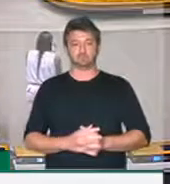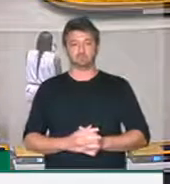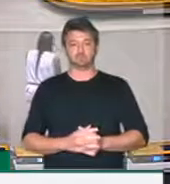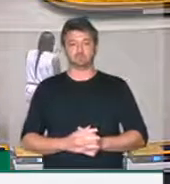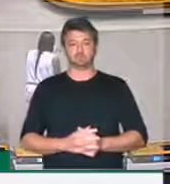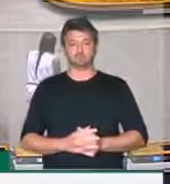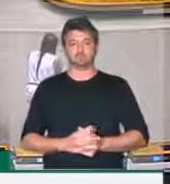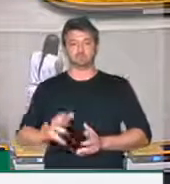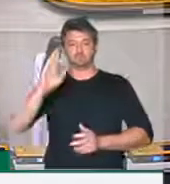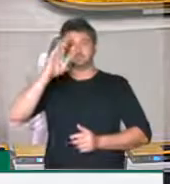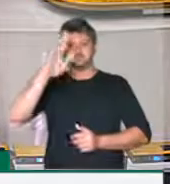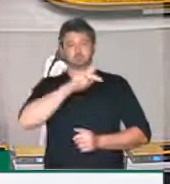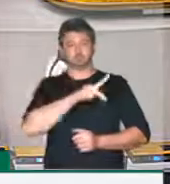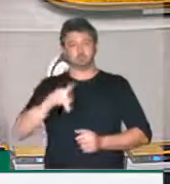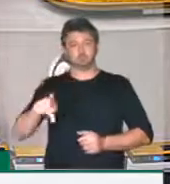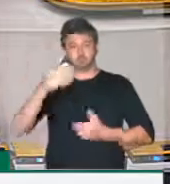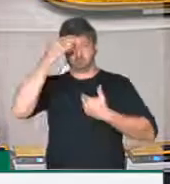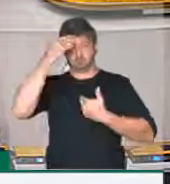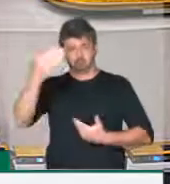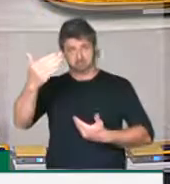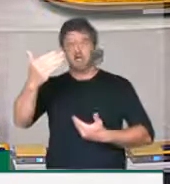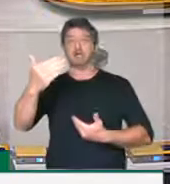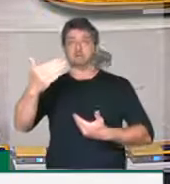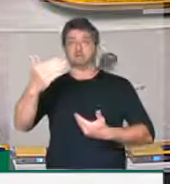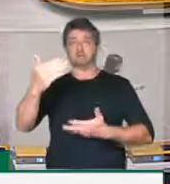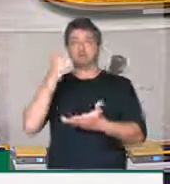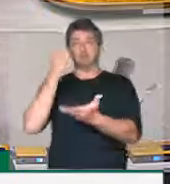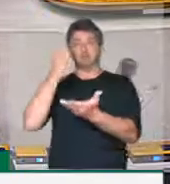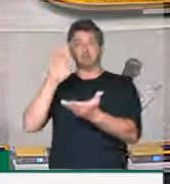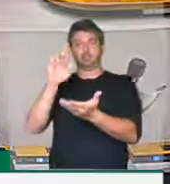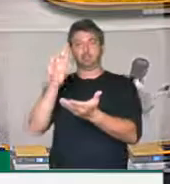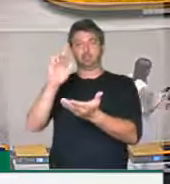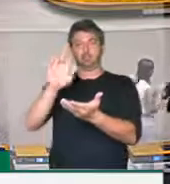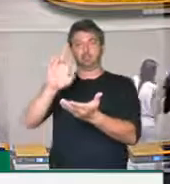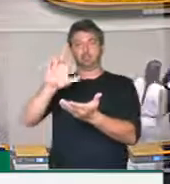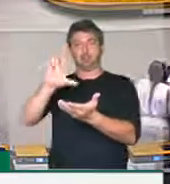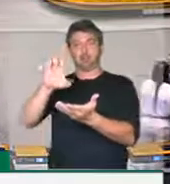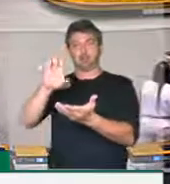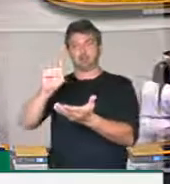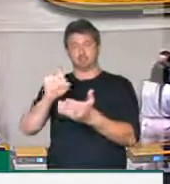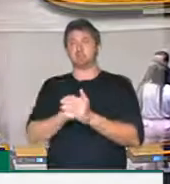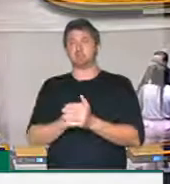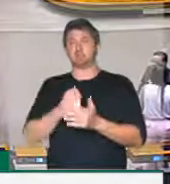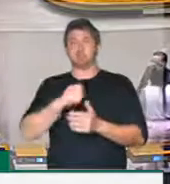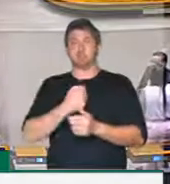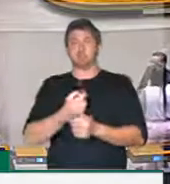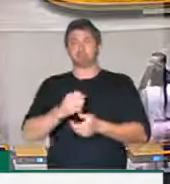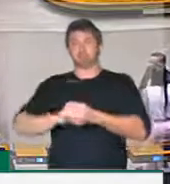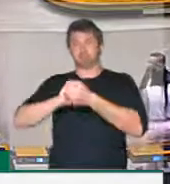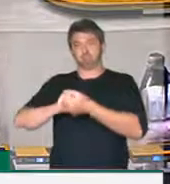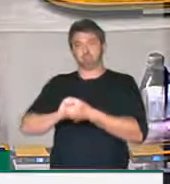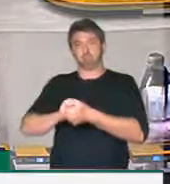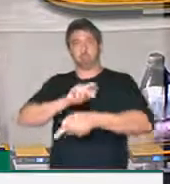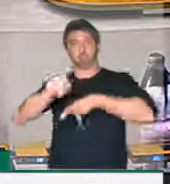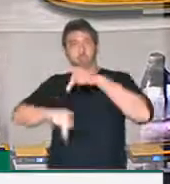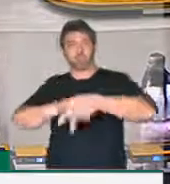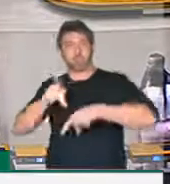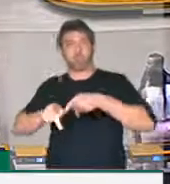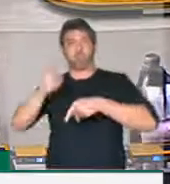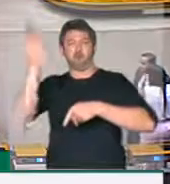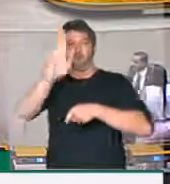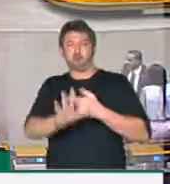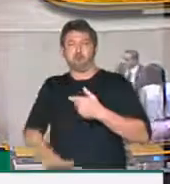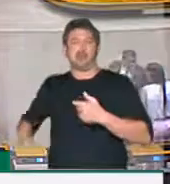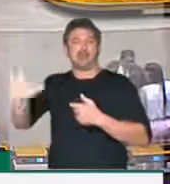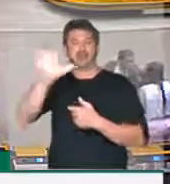Senhor presidente, muito obrigado. Deputado Charles Fernandes, eu quero comentar aqui o nosso povo querido brasileiro, o